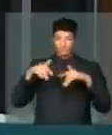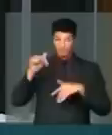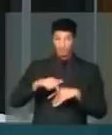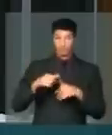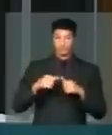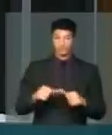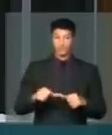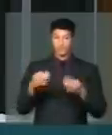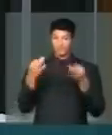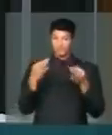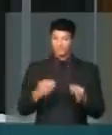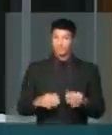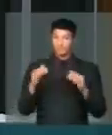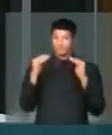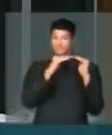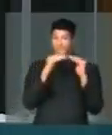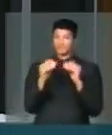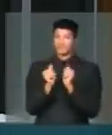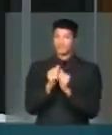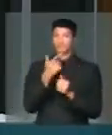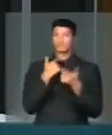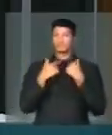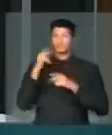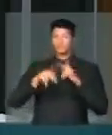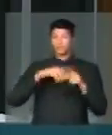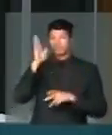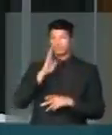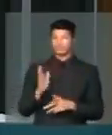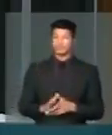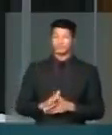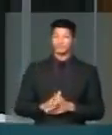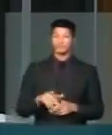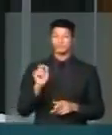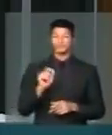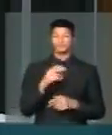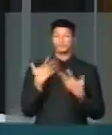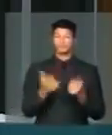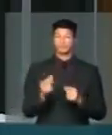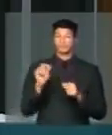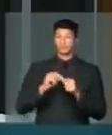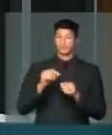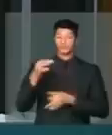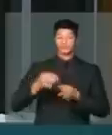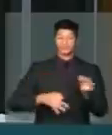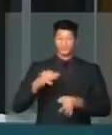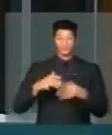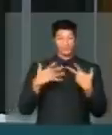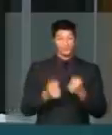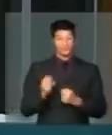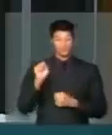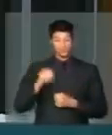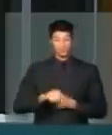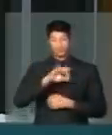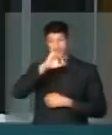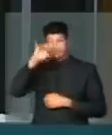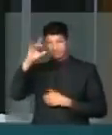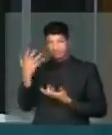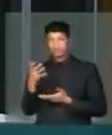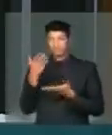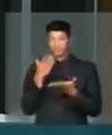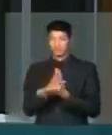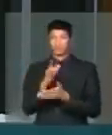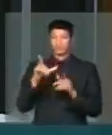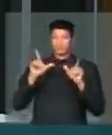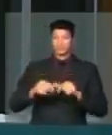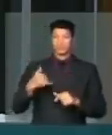está em perfeita sintonia com o clamor e a vontade do povo brasileiro, e que vamos fazer justiça. Vamos, se Deus quiser aqui, aprovar